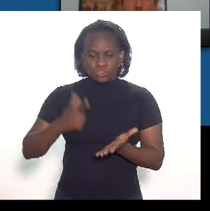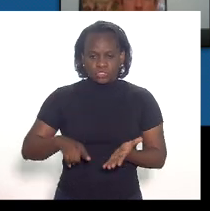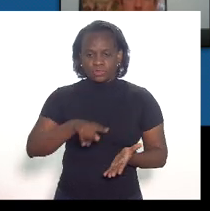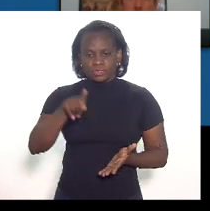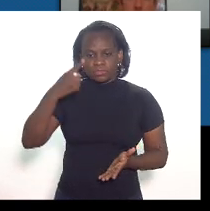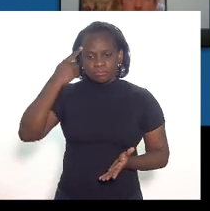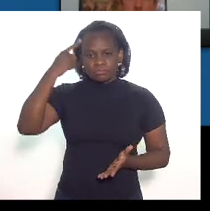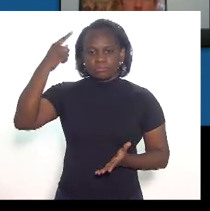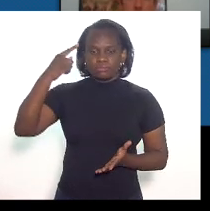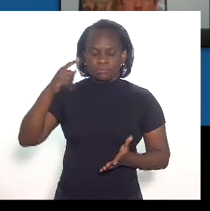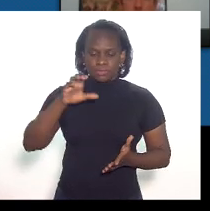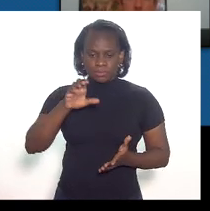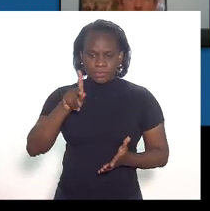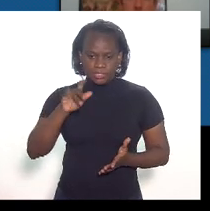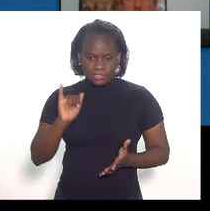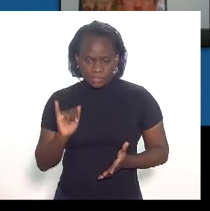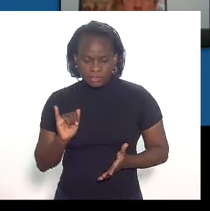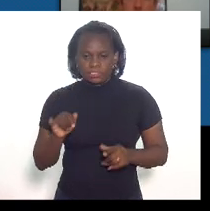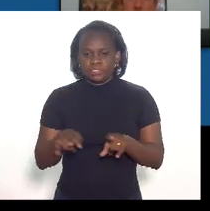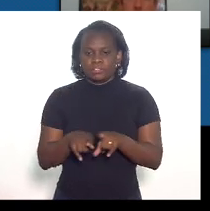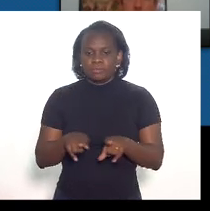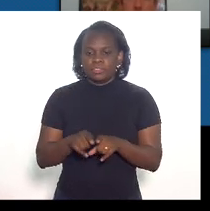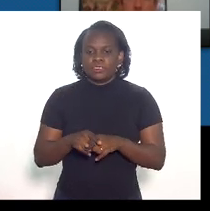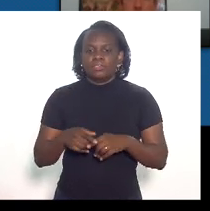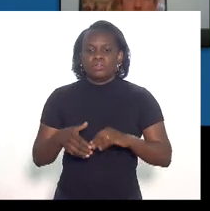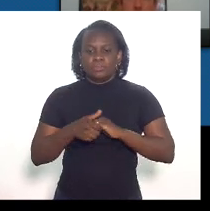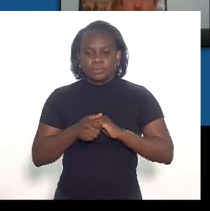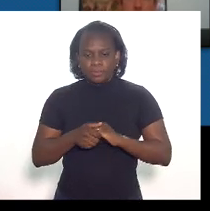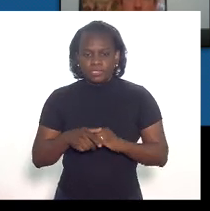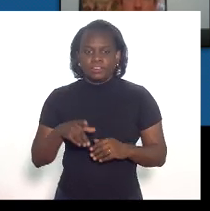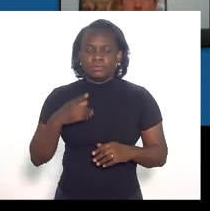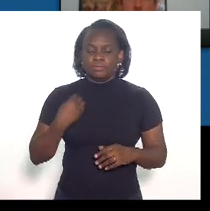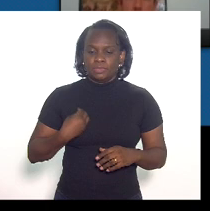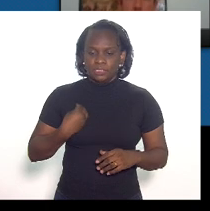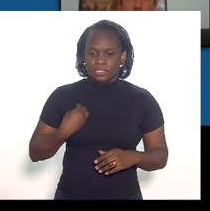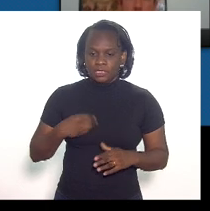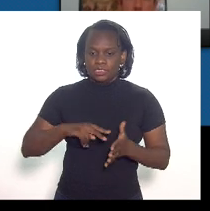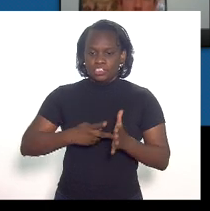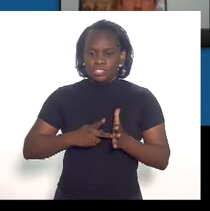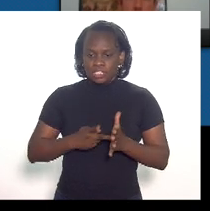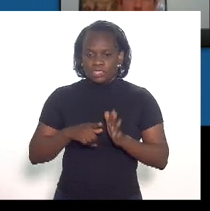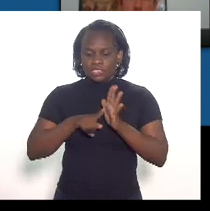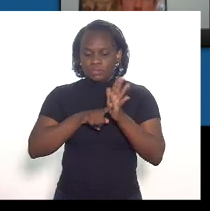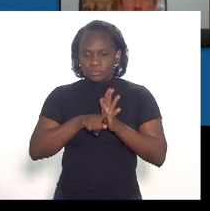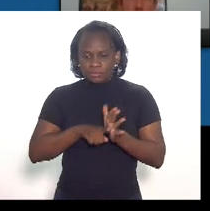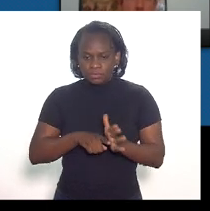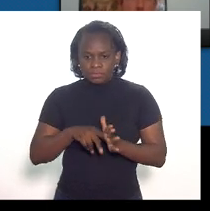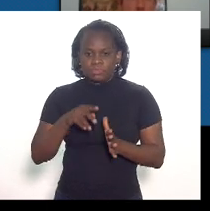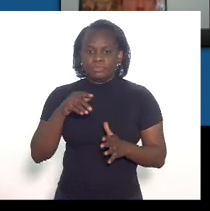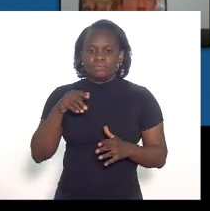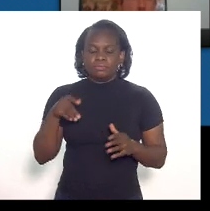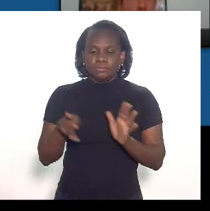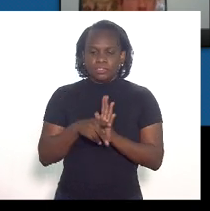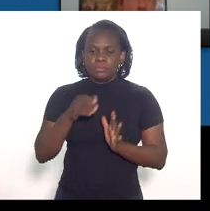CPI. Cumprimento também, especial, o presidente dos sindicatos e os auditores fiscais do Estado do Rio de Janeiro, Alexandre Mello.